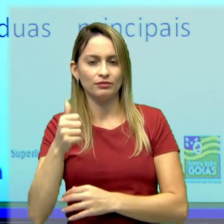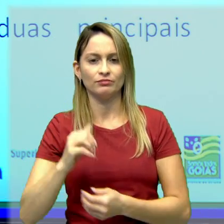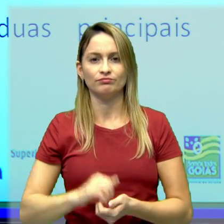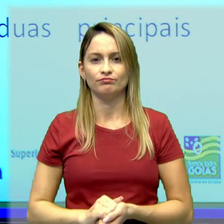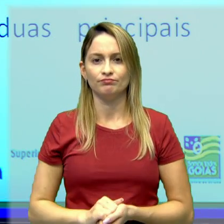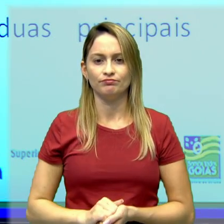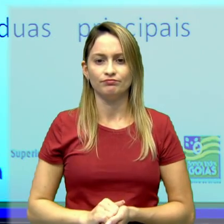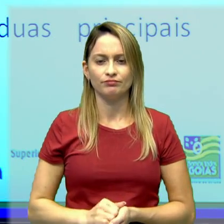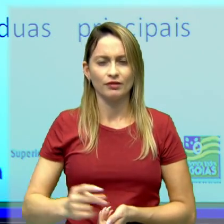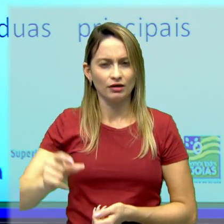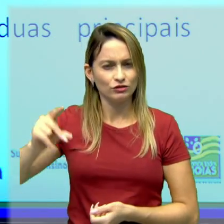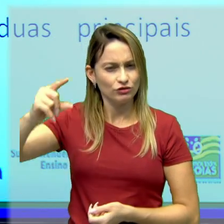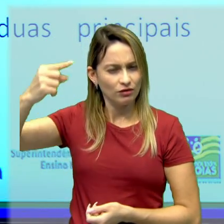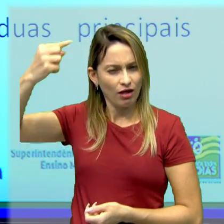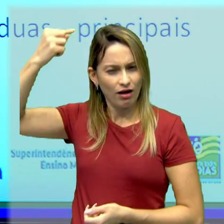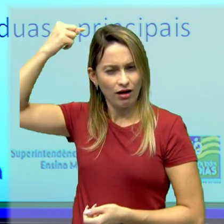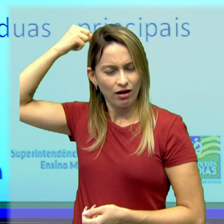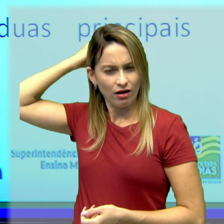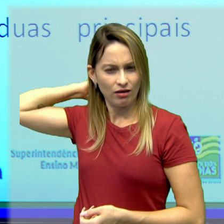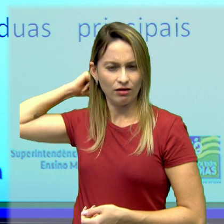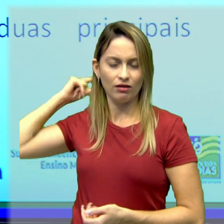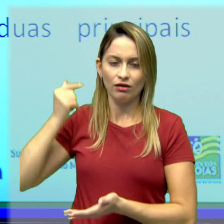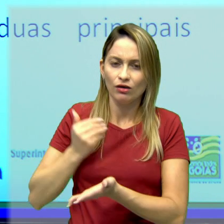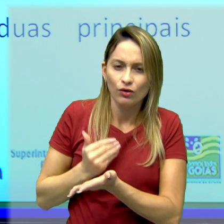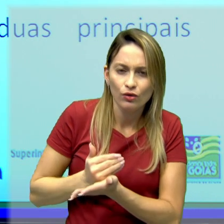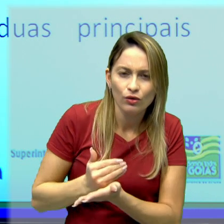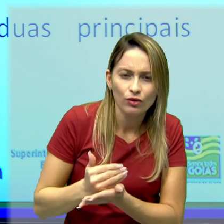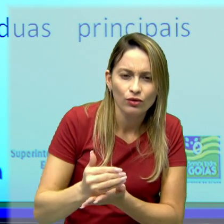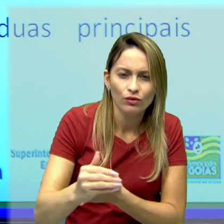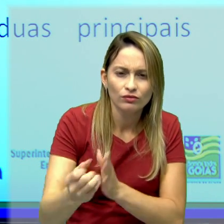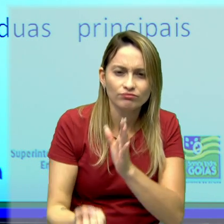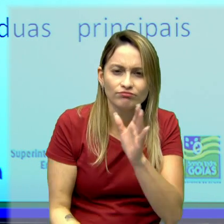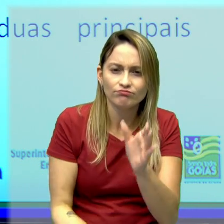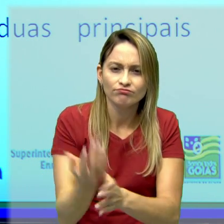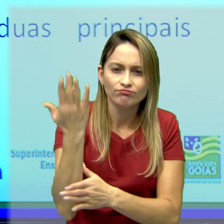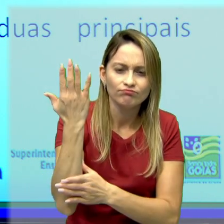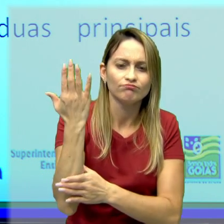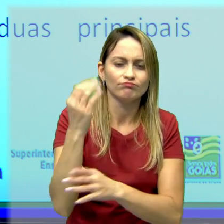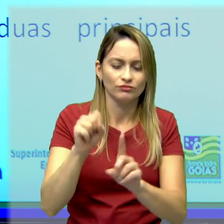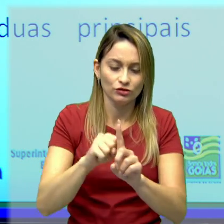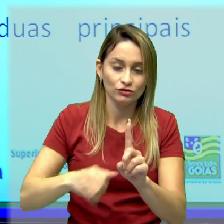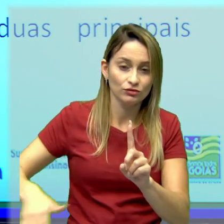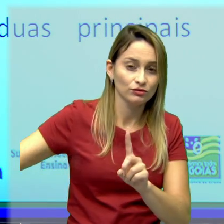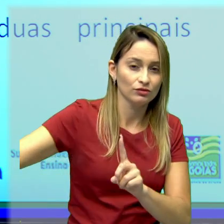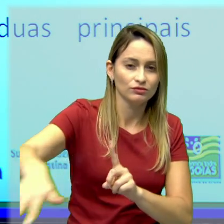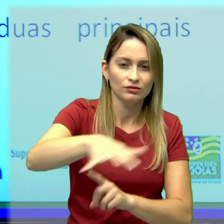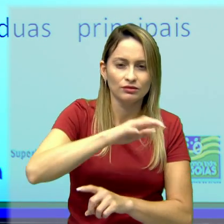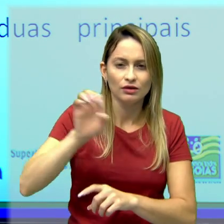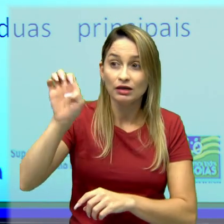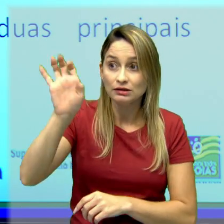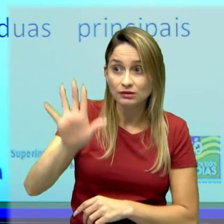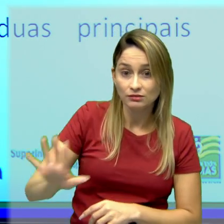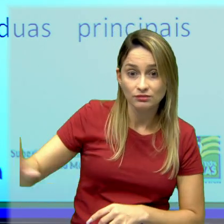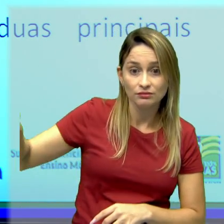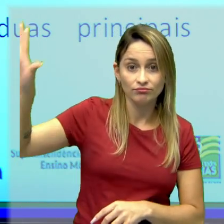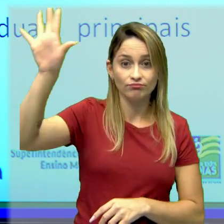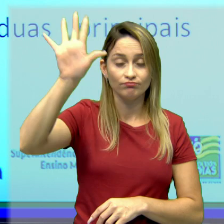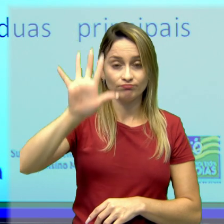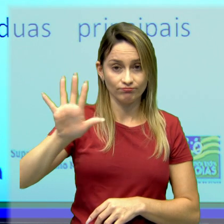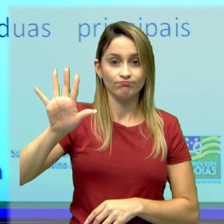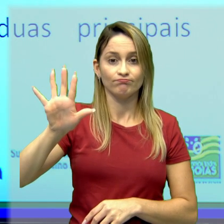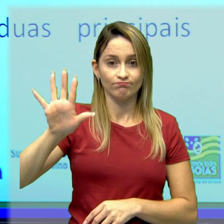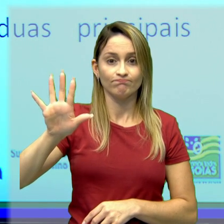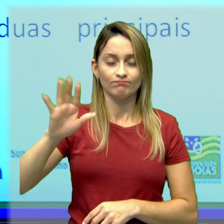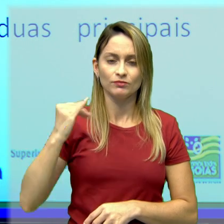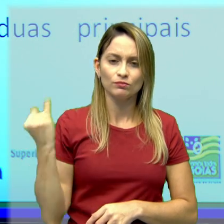para mim. Antiguidade Clássica é a gênesis de formação da civilização europeia. Ela foi